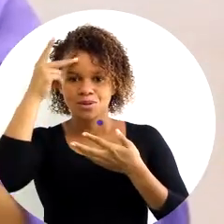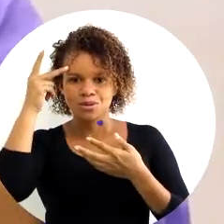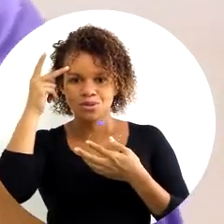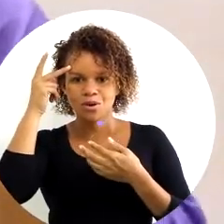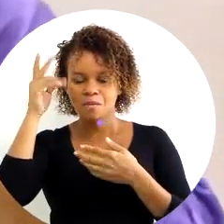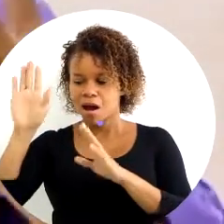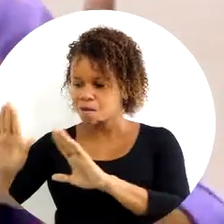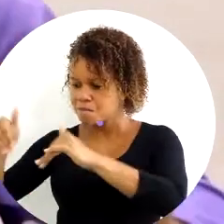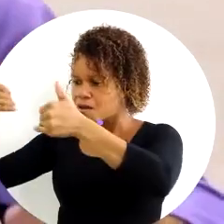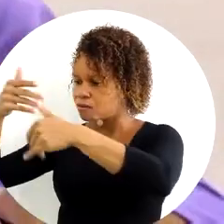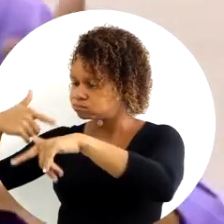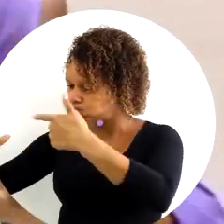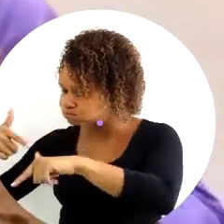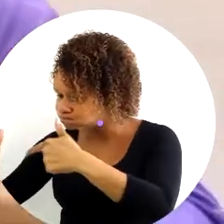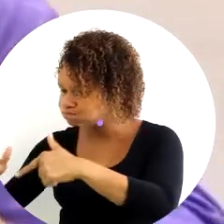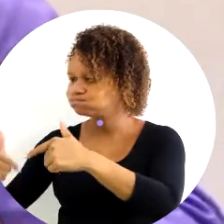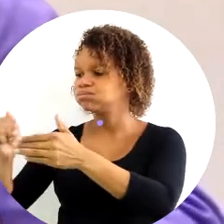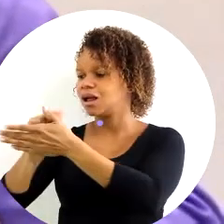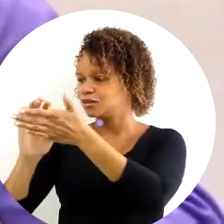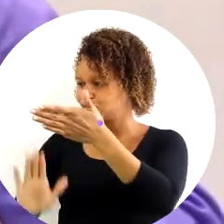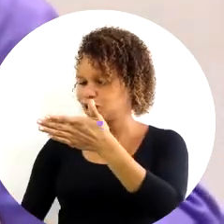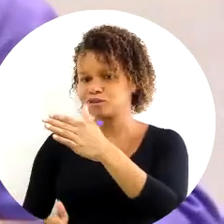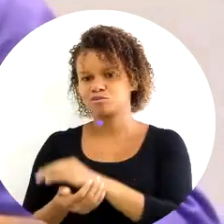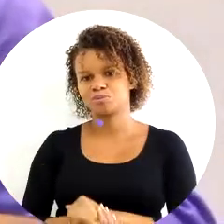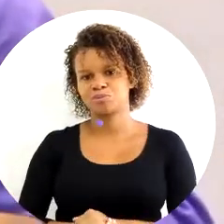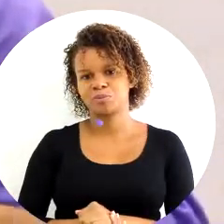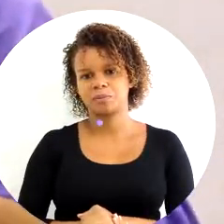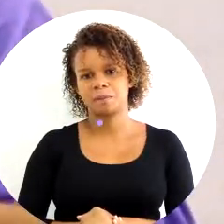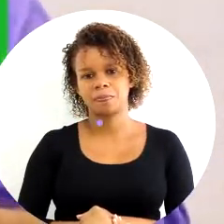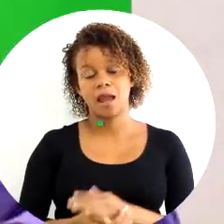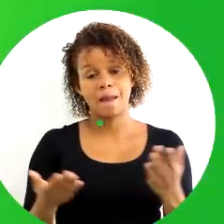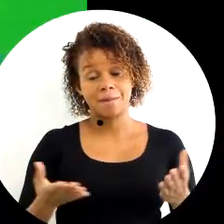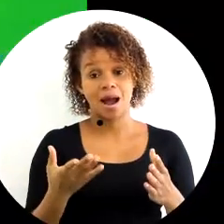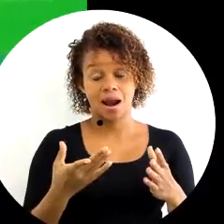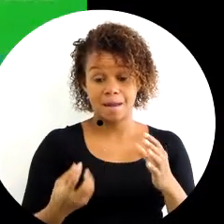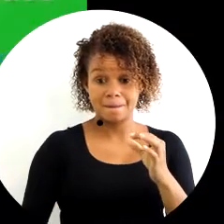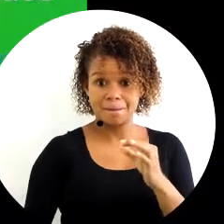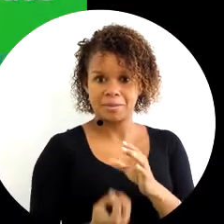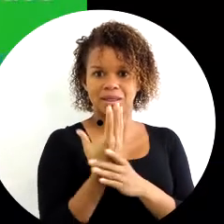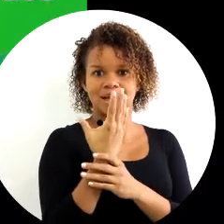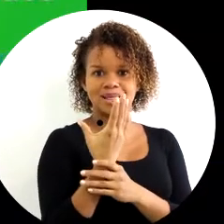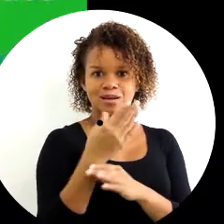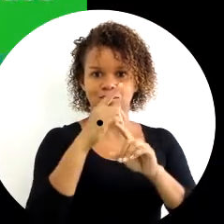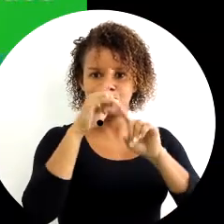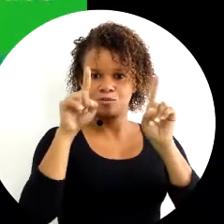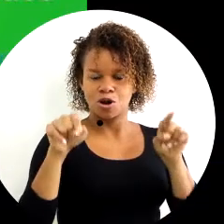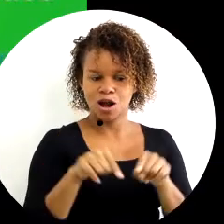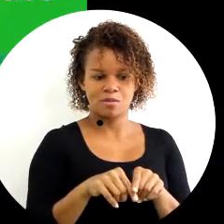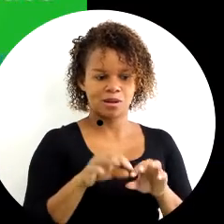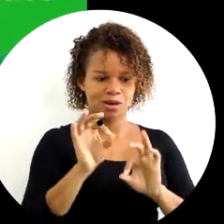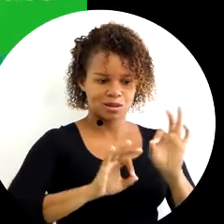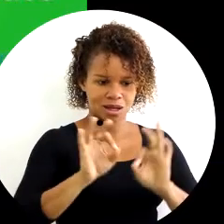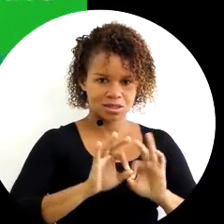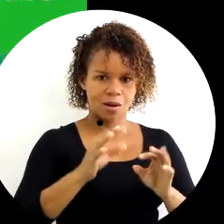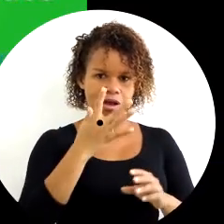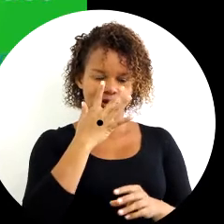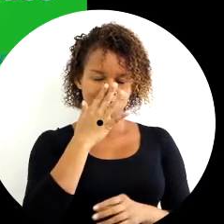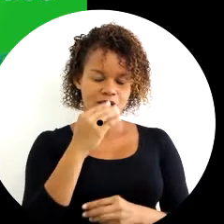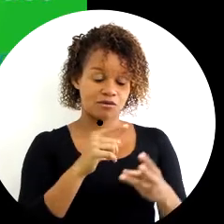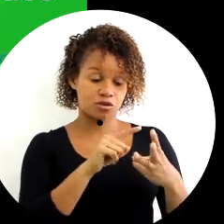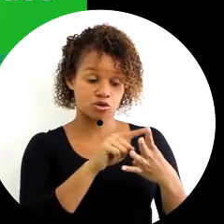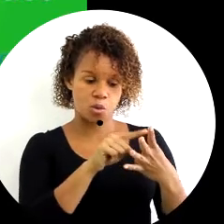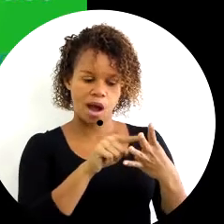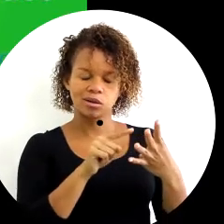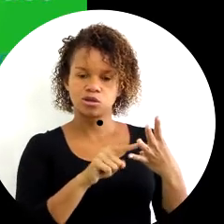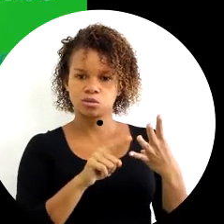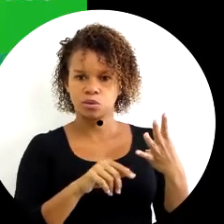para uma melhor execução das suas tarefas. E para a implantação de um bom programa de qualidade na organização, a gente precisa seguir esses quatro